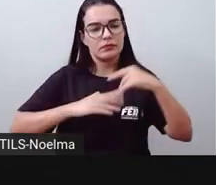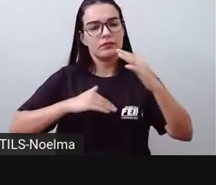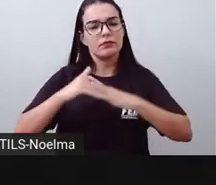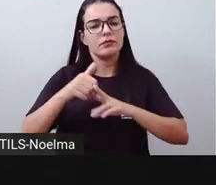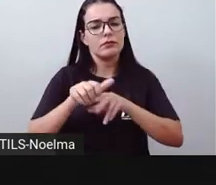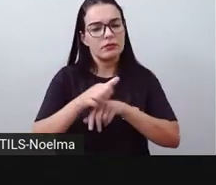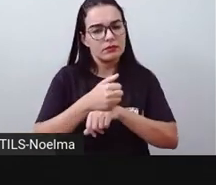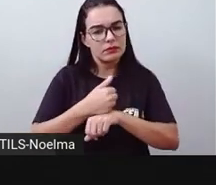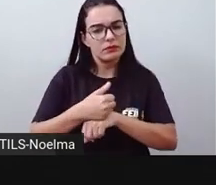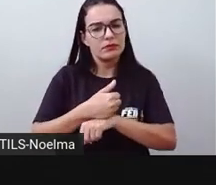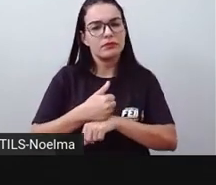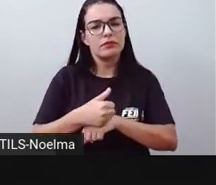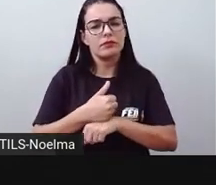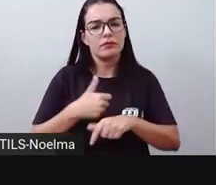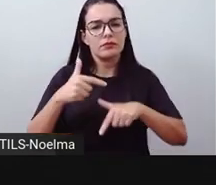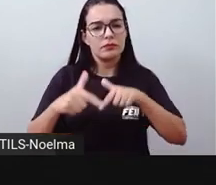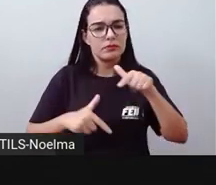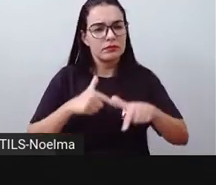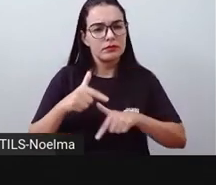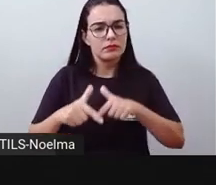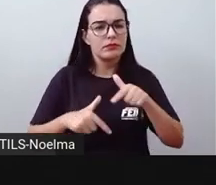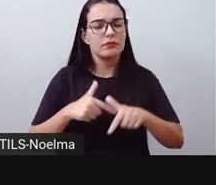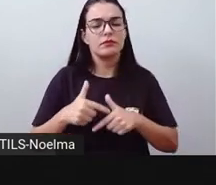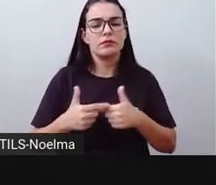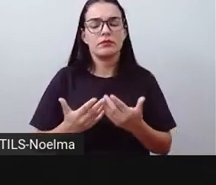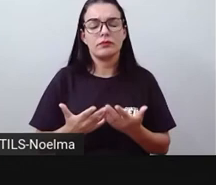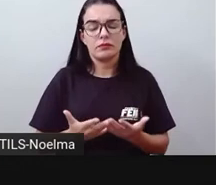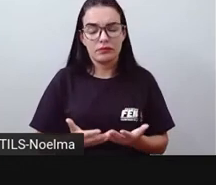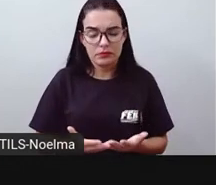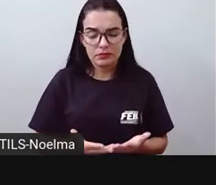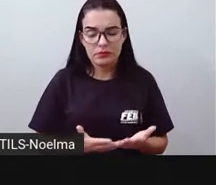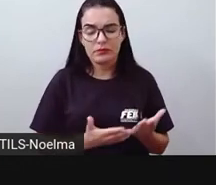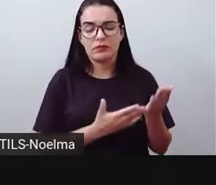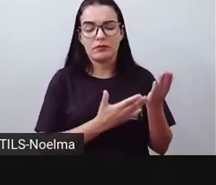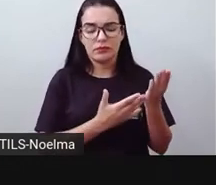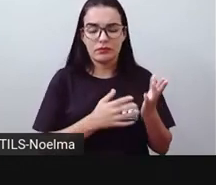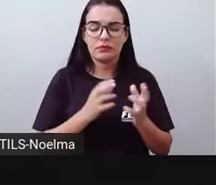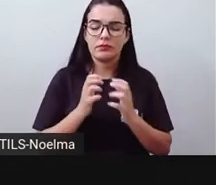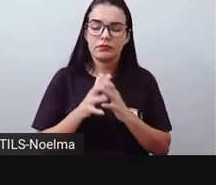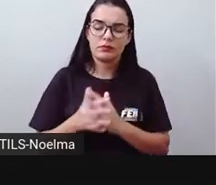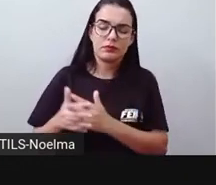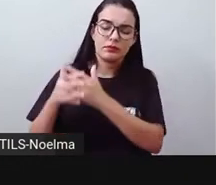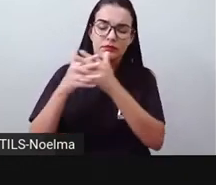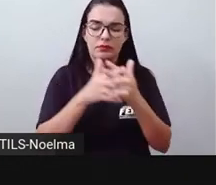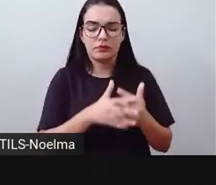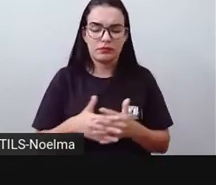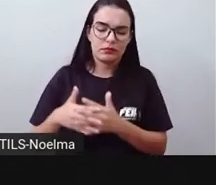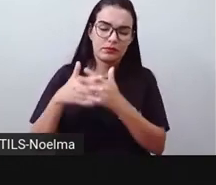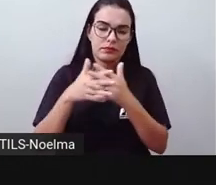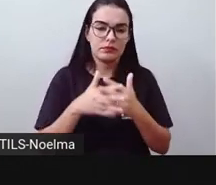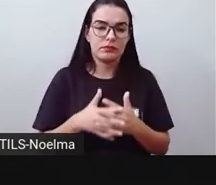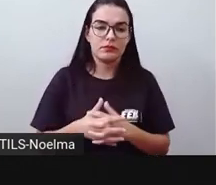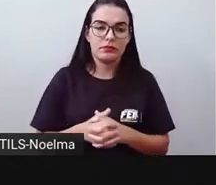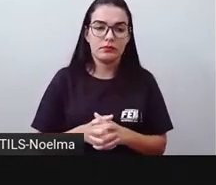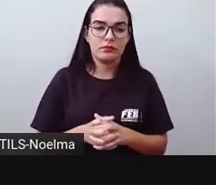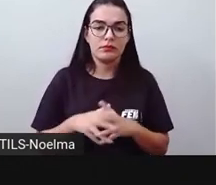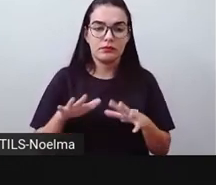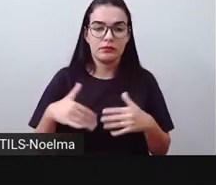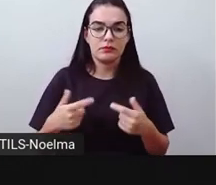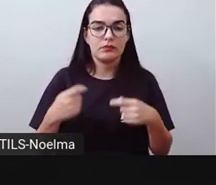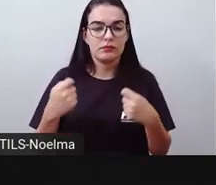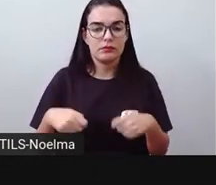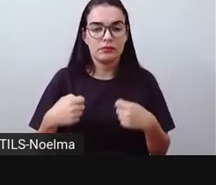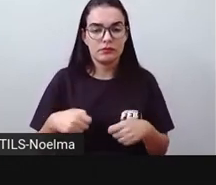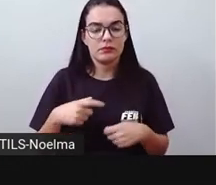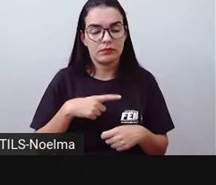trabalham, que vivem aí desse tráfego nas rodovias para viverem. Então, eles precisam também